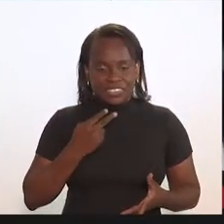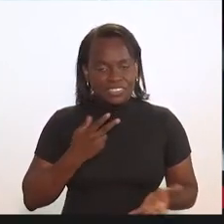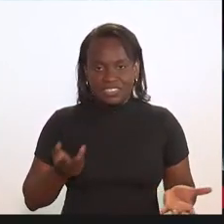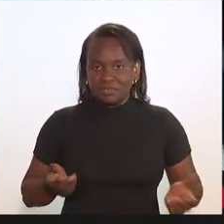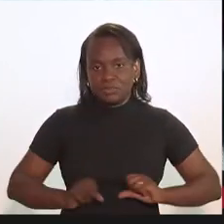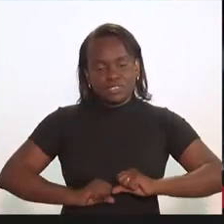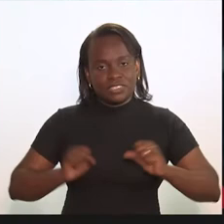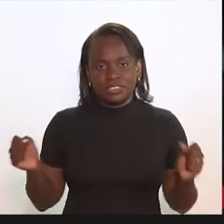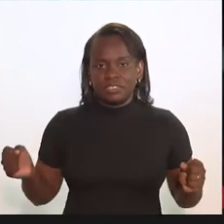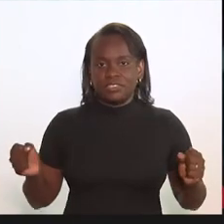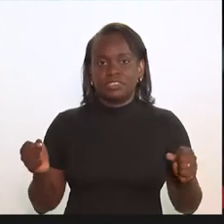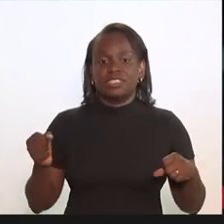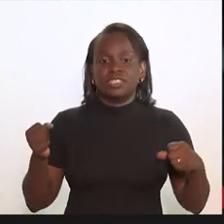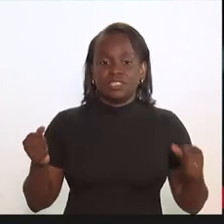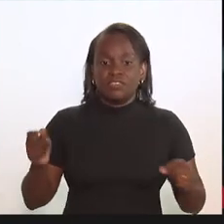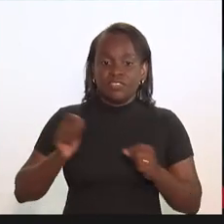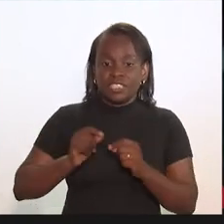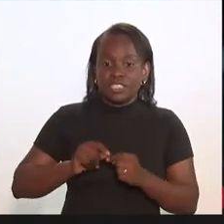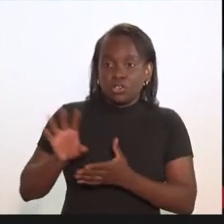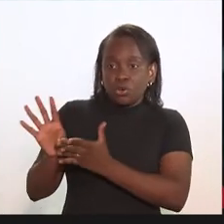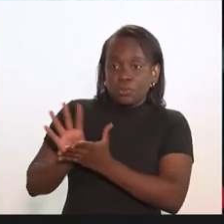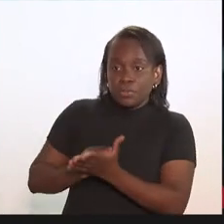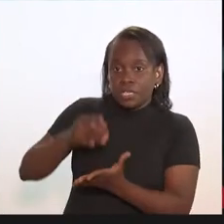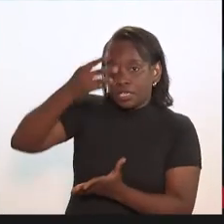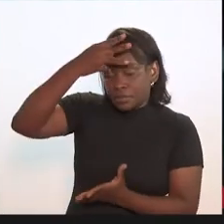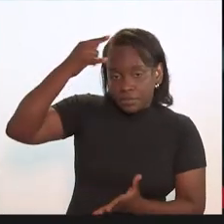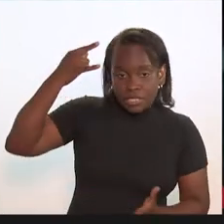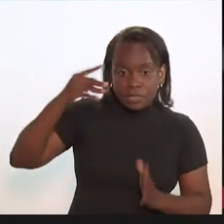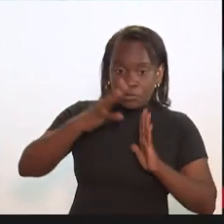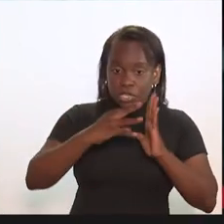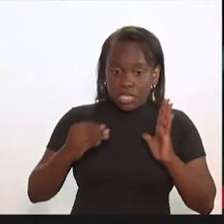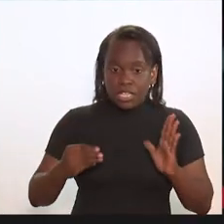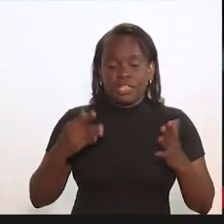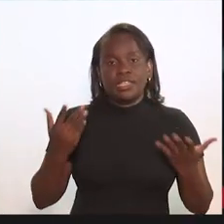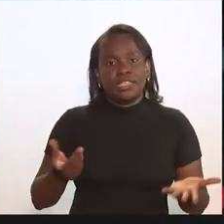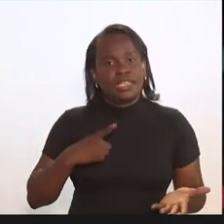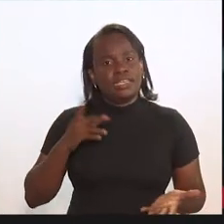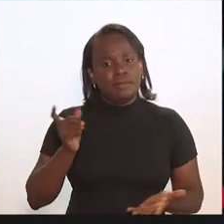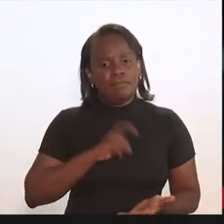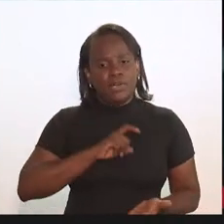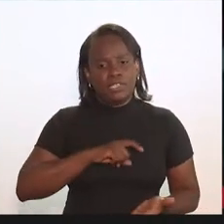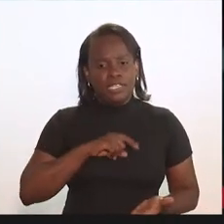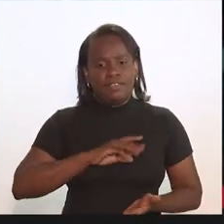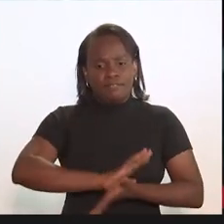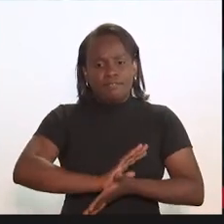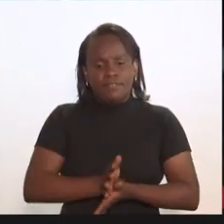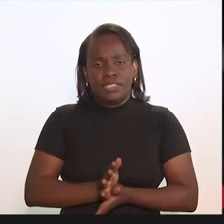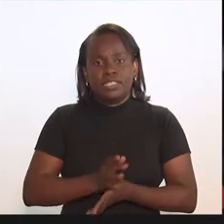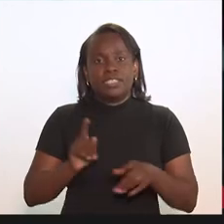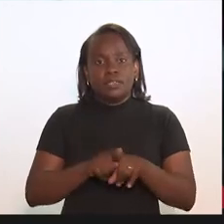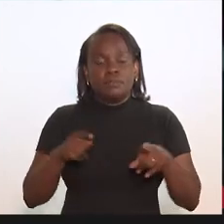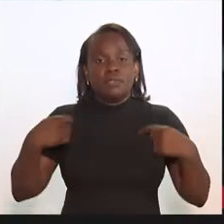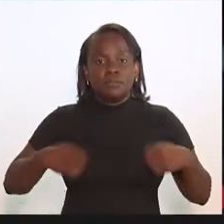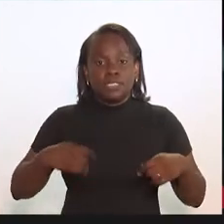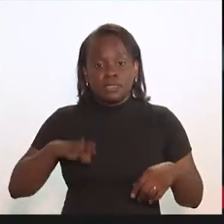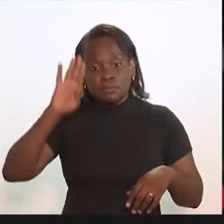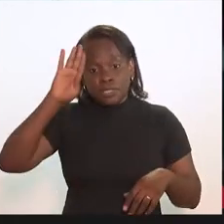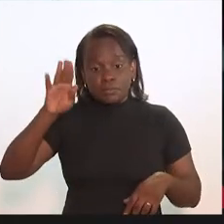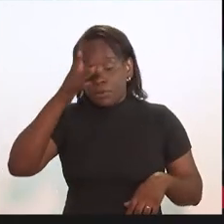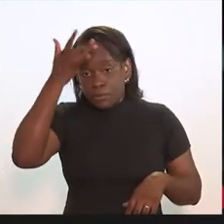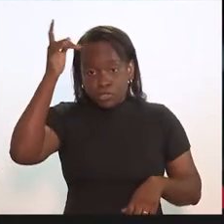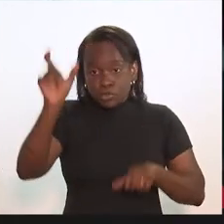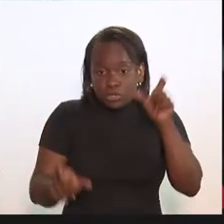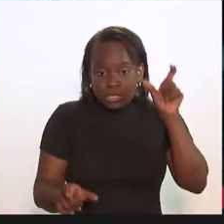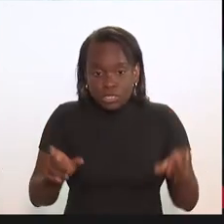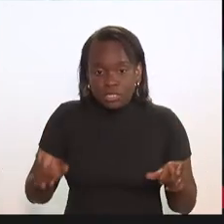não pode, de jeito nenhum, repetir esse modelo capitalista que hoje em dia é muito perverso. E tem que investir cada vez mais nas